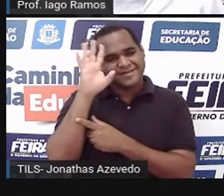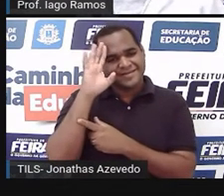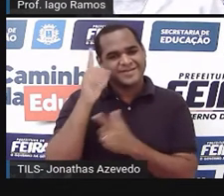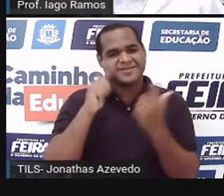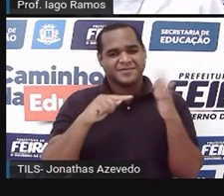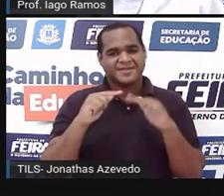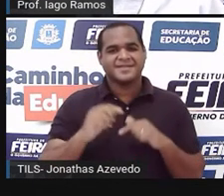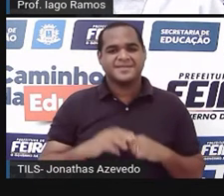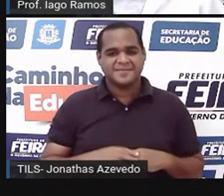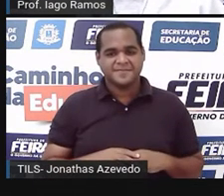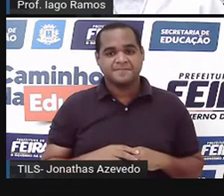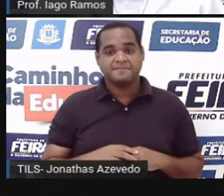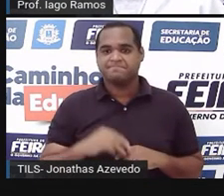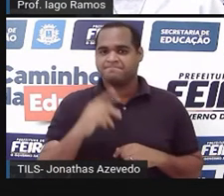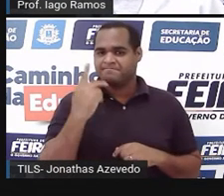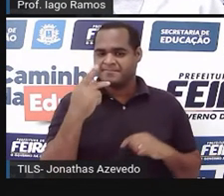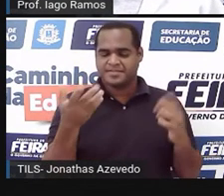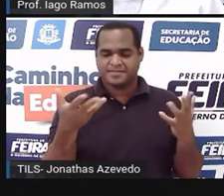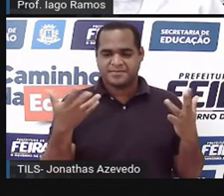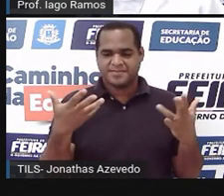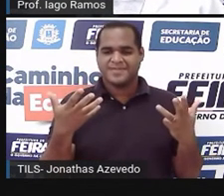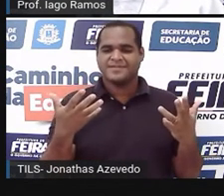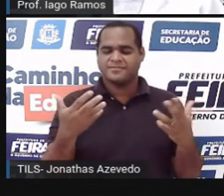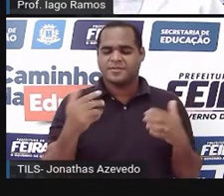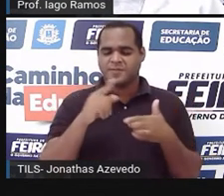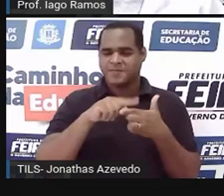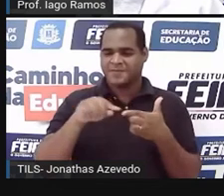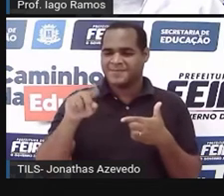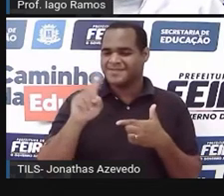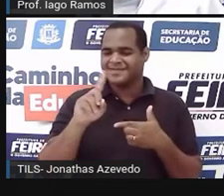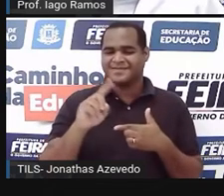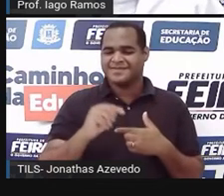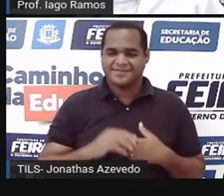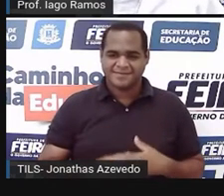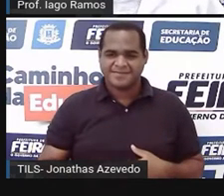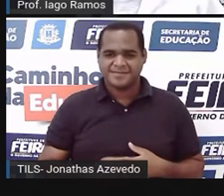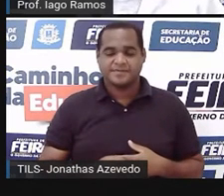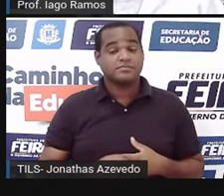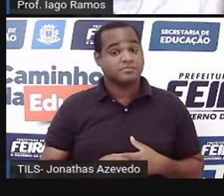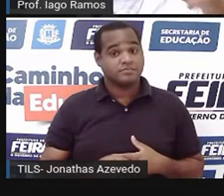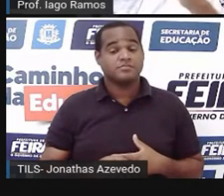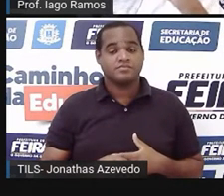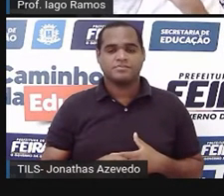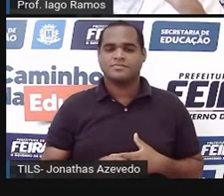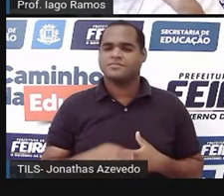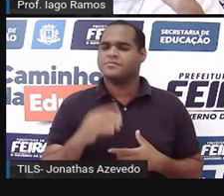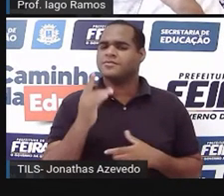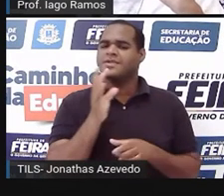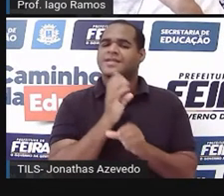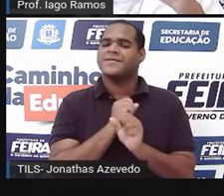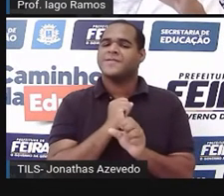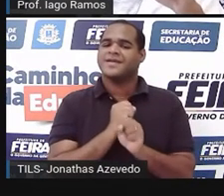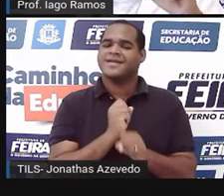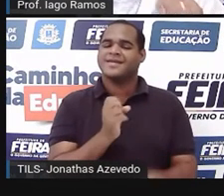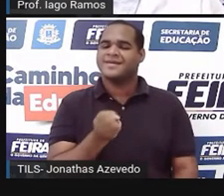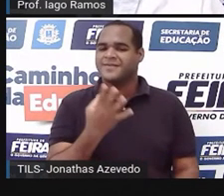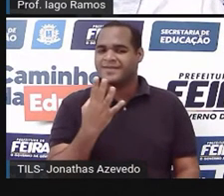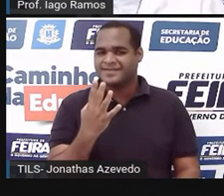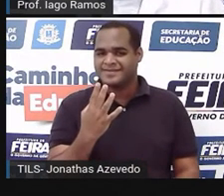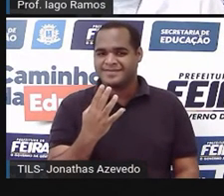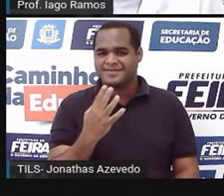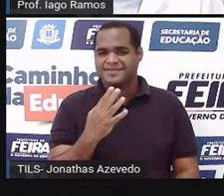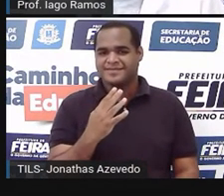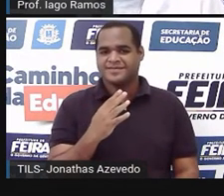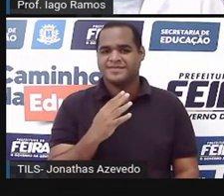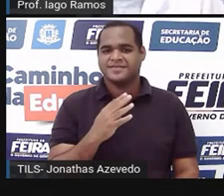Se você tem habilidade, não tem problema. Certo? Então vamos lá, quanto é que deu? Olha só,